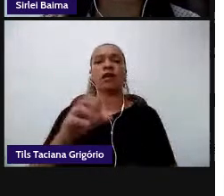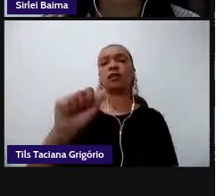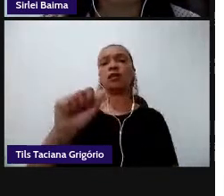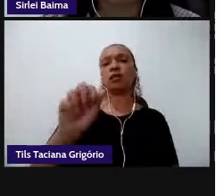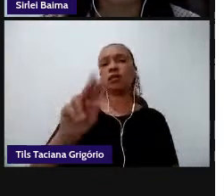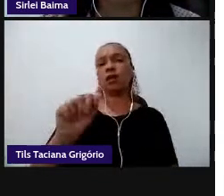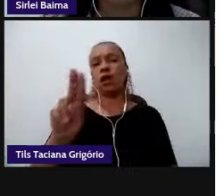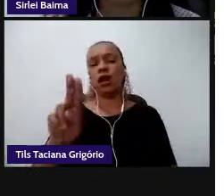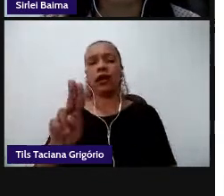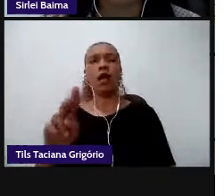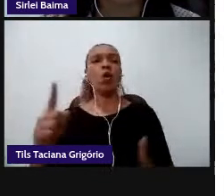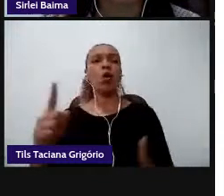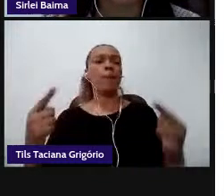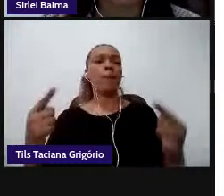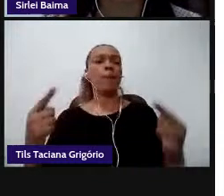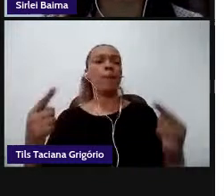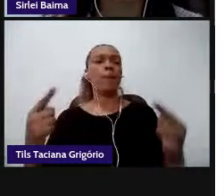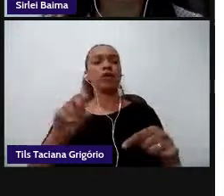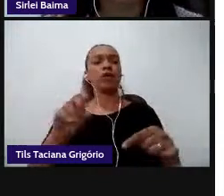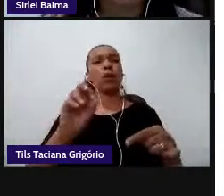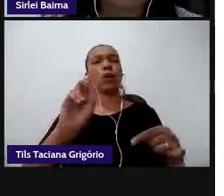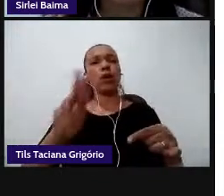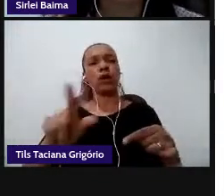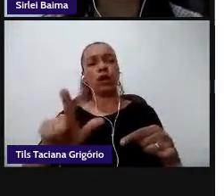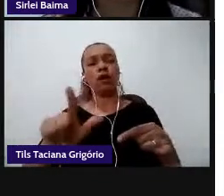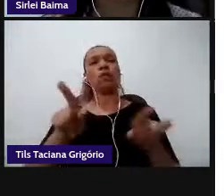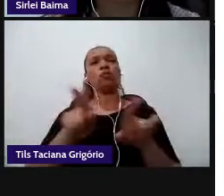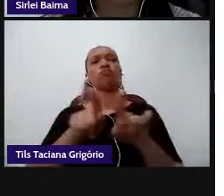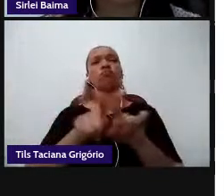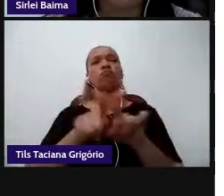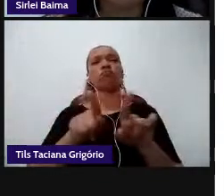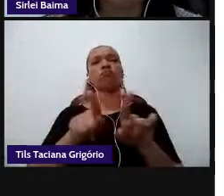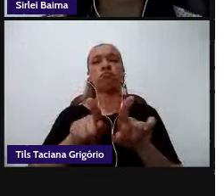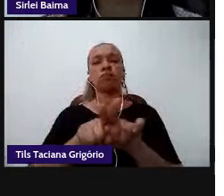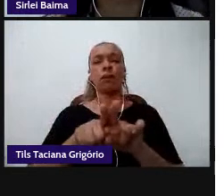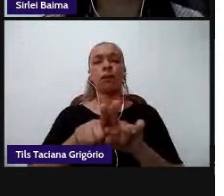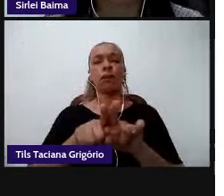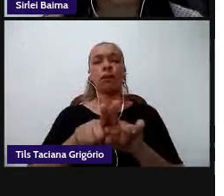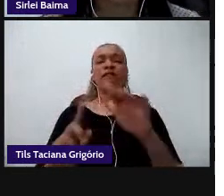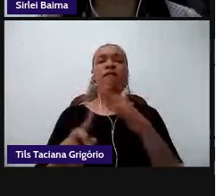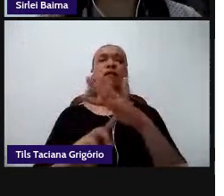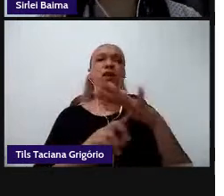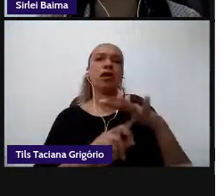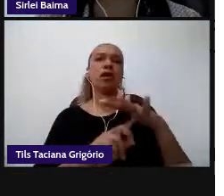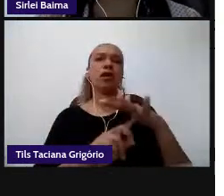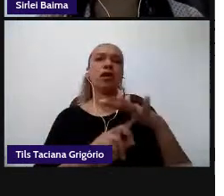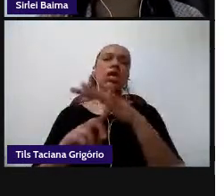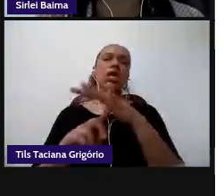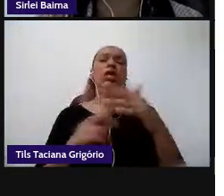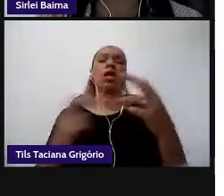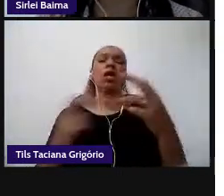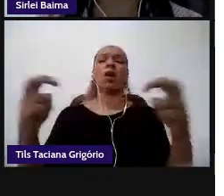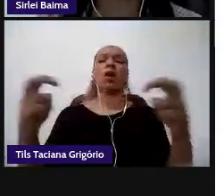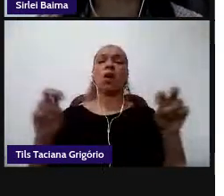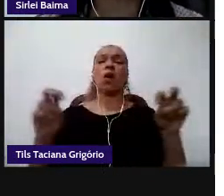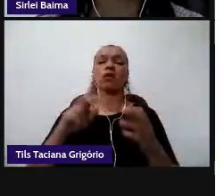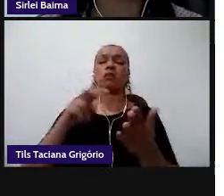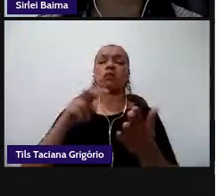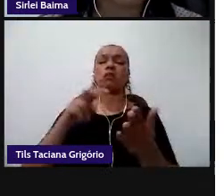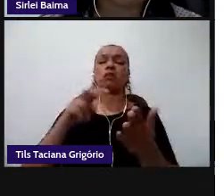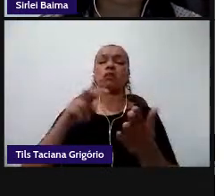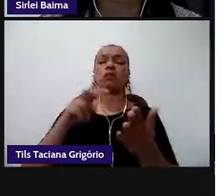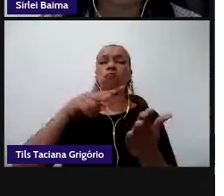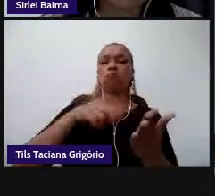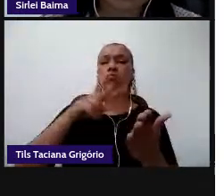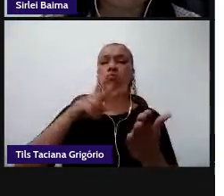mostras festivais feiras culturais e literárias rodas de leitura clubes cooperativas culturais geográficos tudo o que